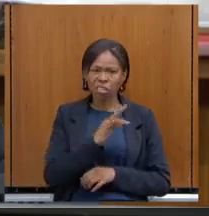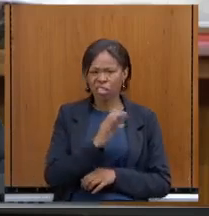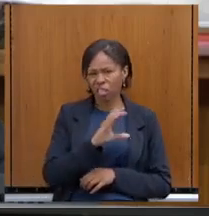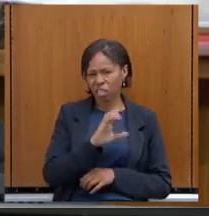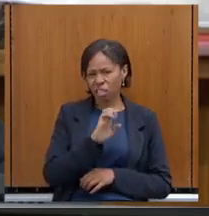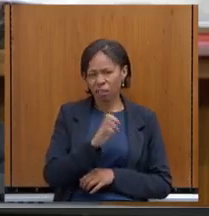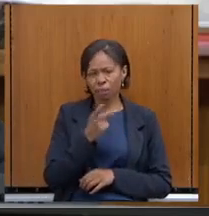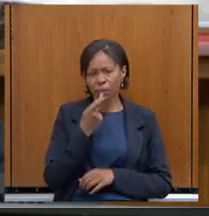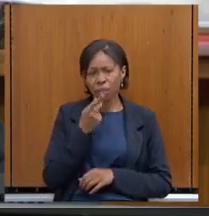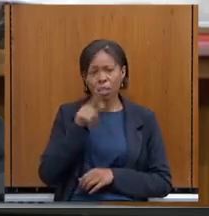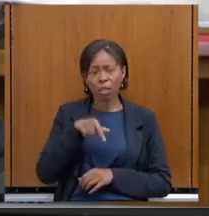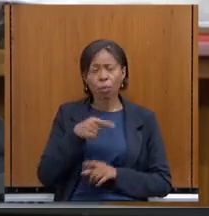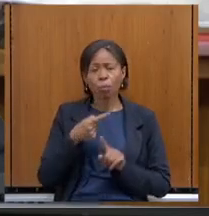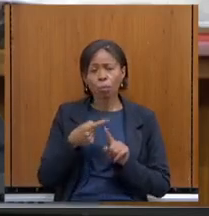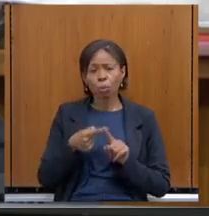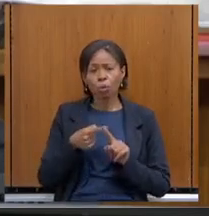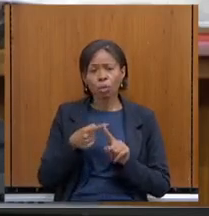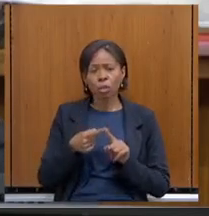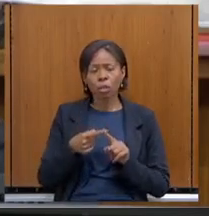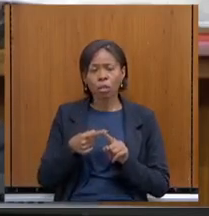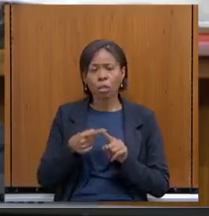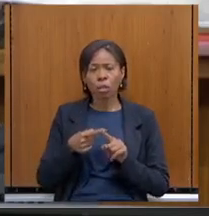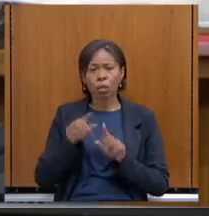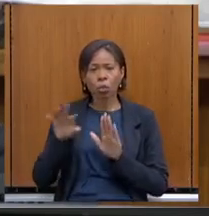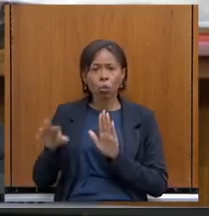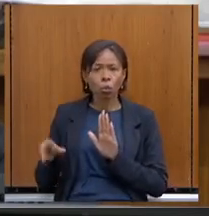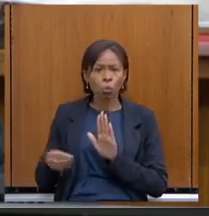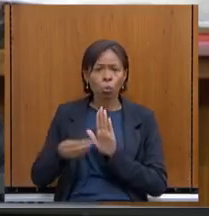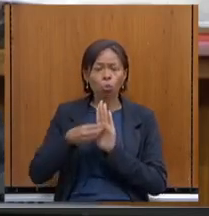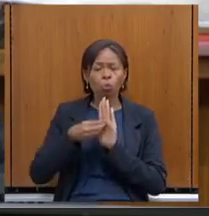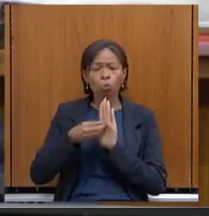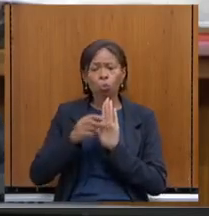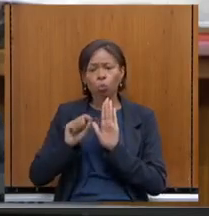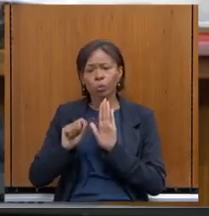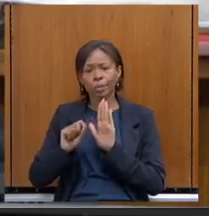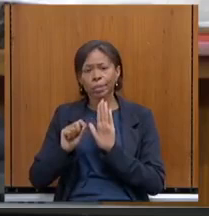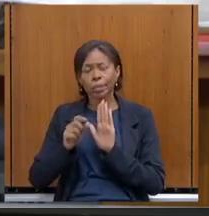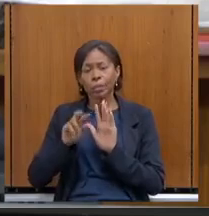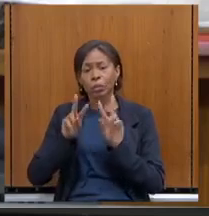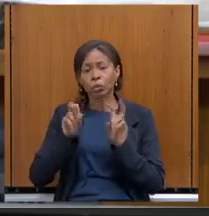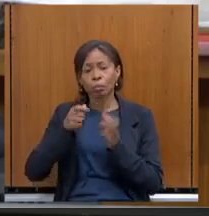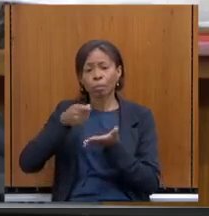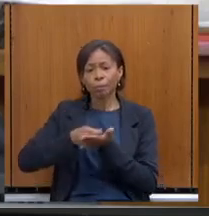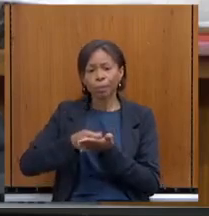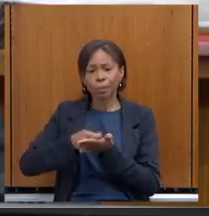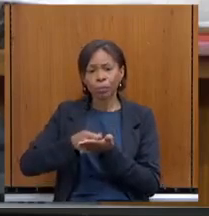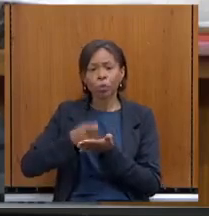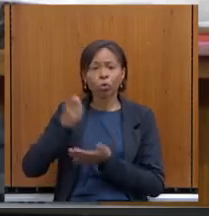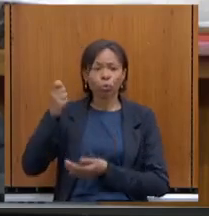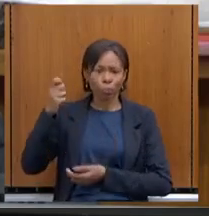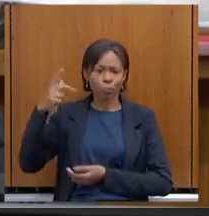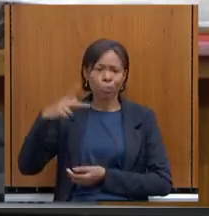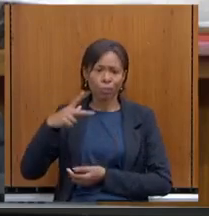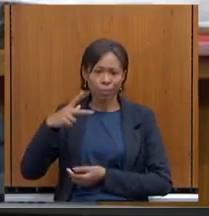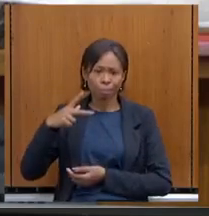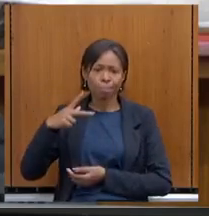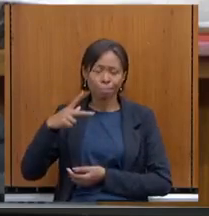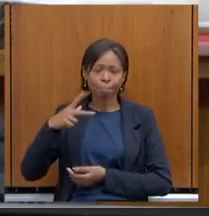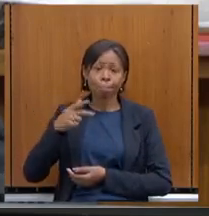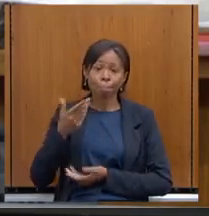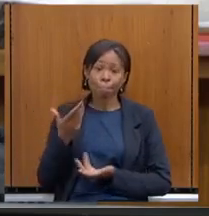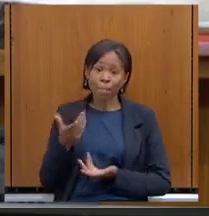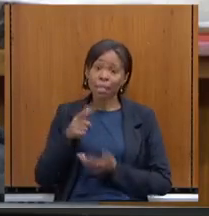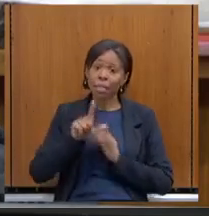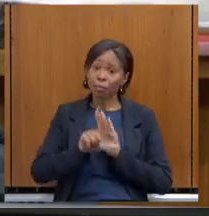inseriu lá, como foi colocado, questão do pagamento dos inativos. Isso foi em função de uma lei